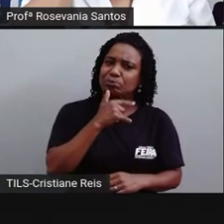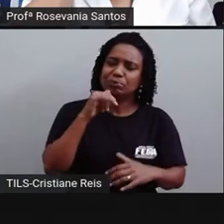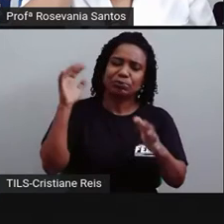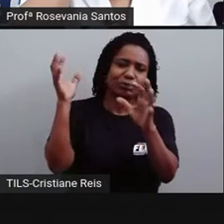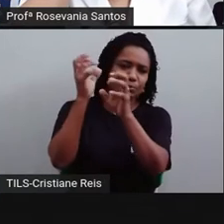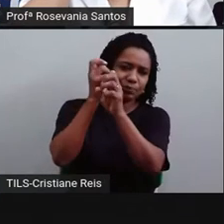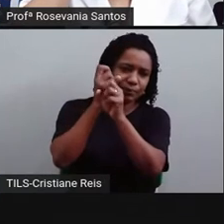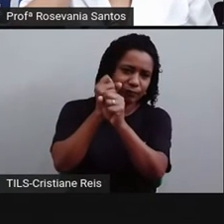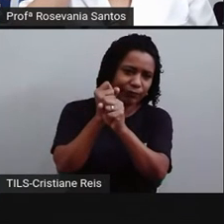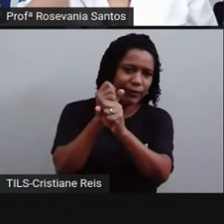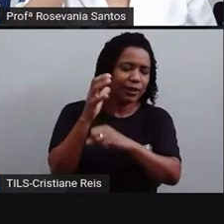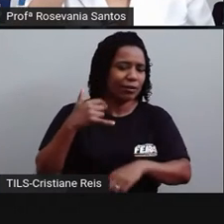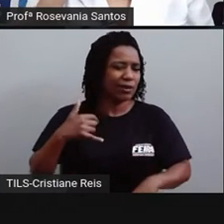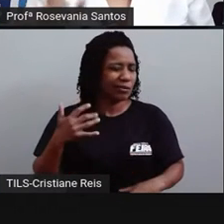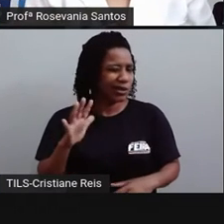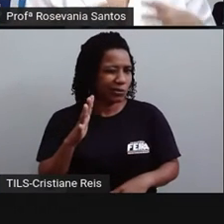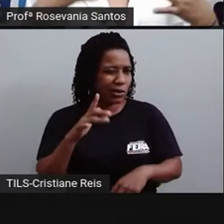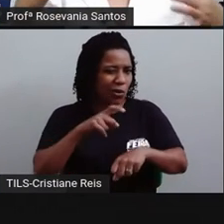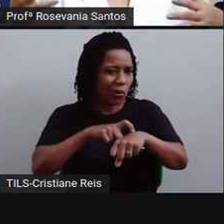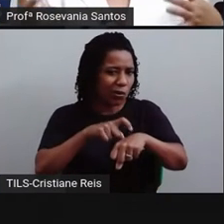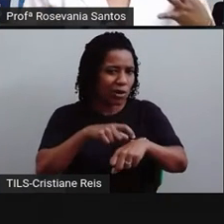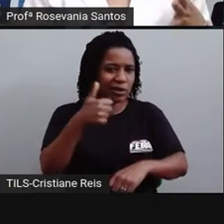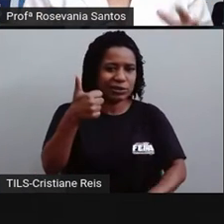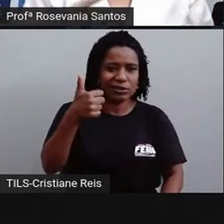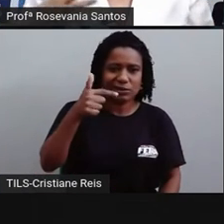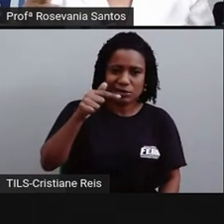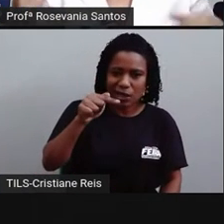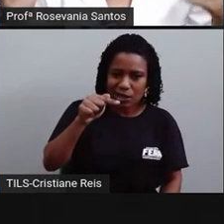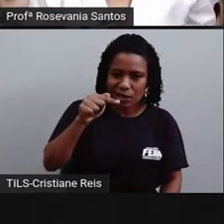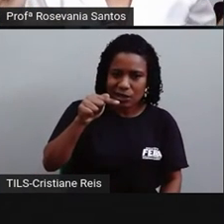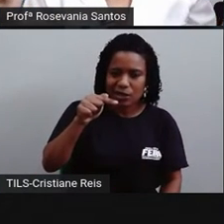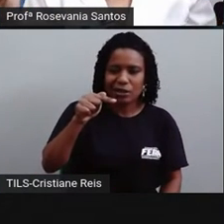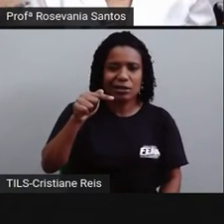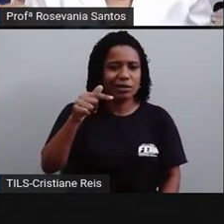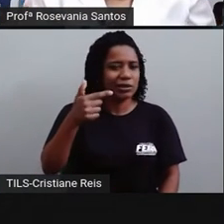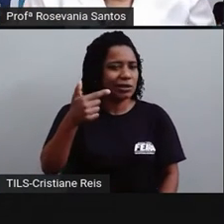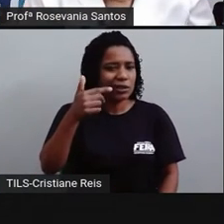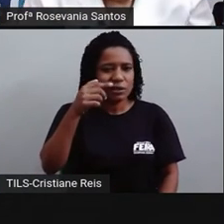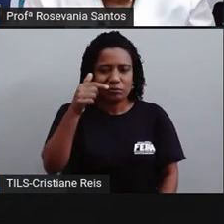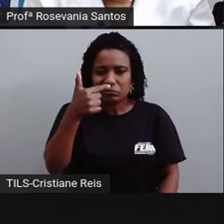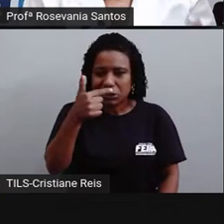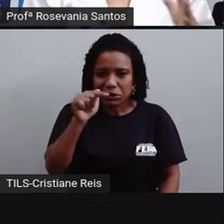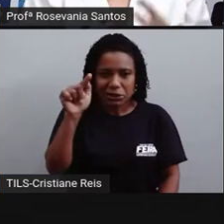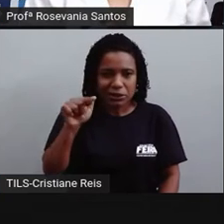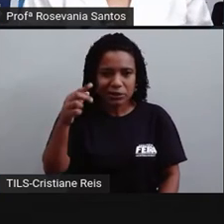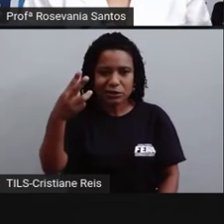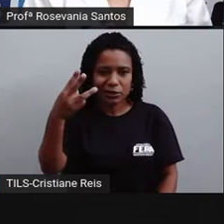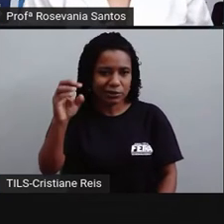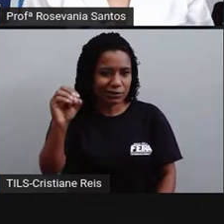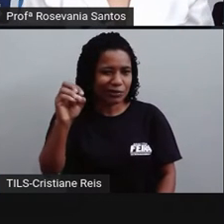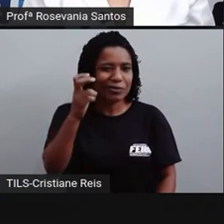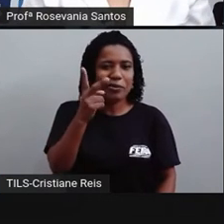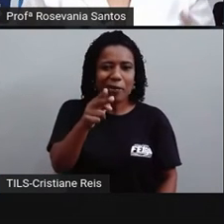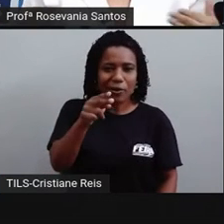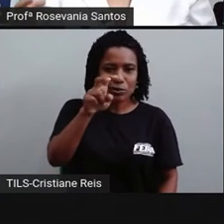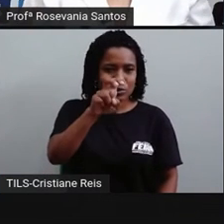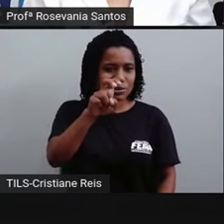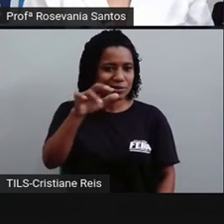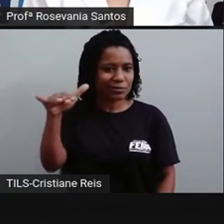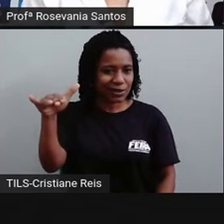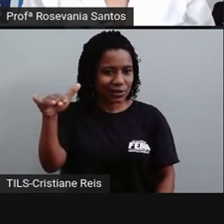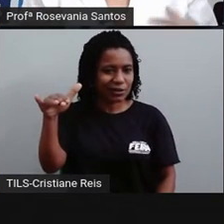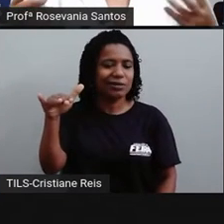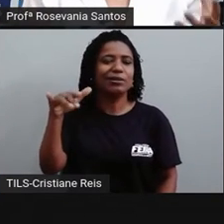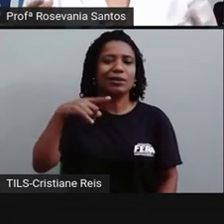17 horas, 17h30, por aí, a gente já começa a perceber que a iluminação, ela cai. E, às